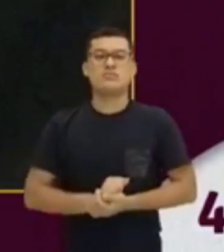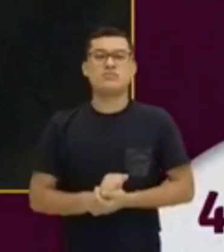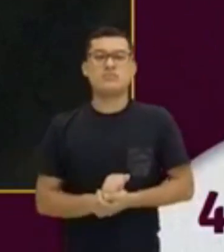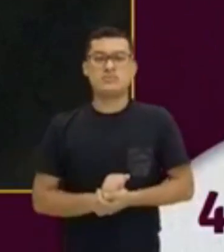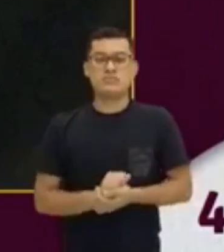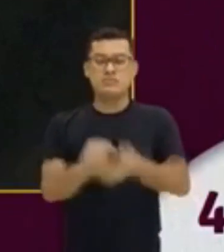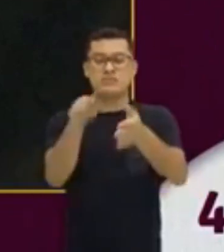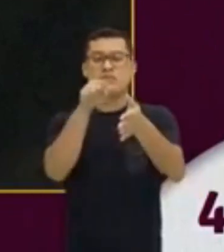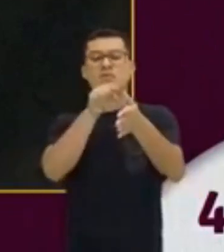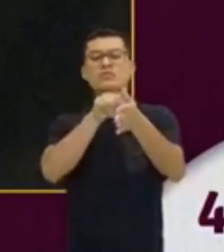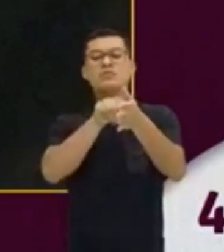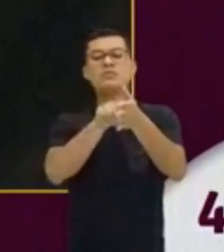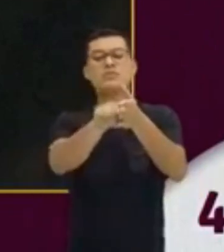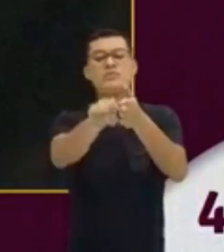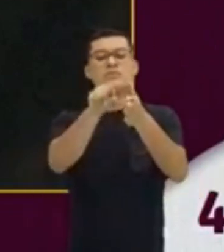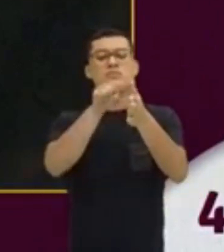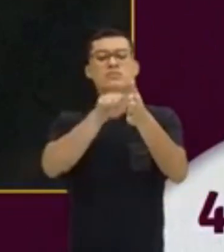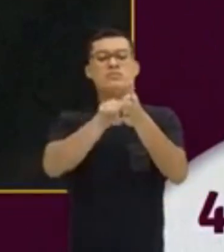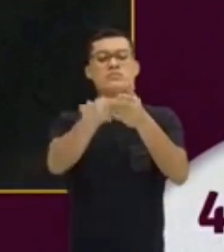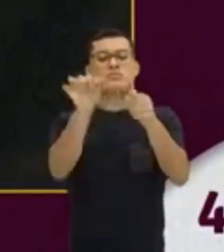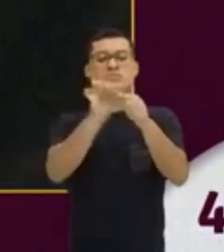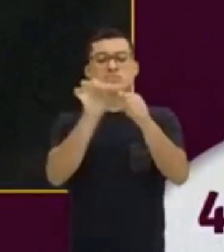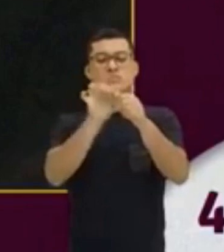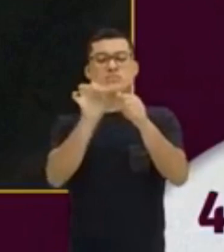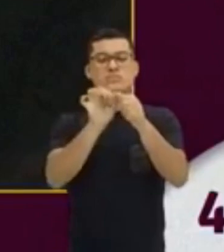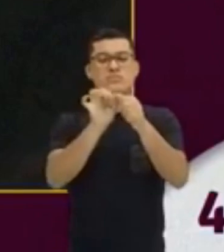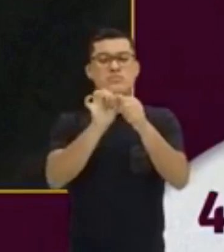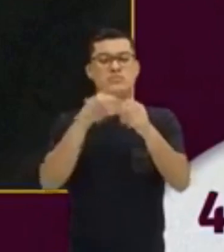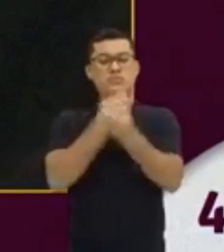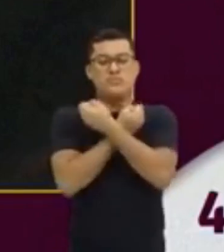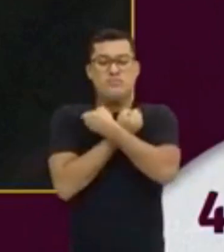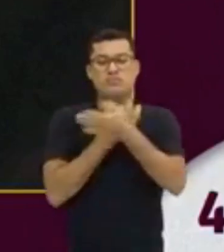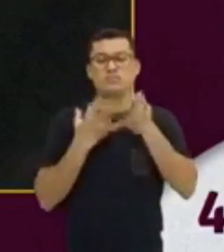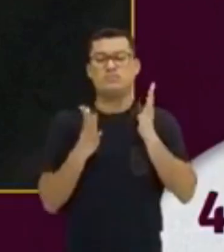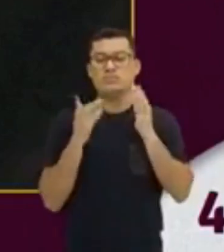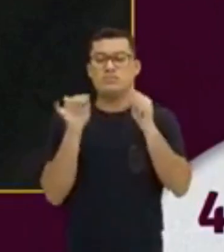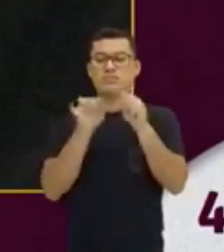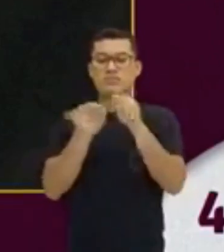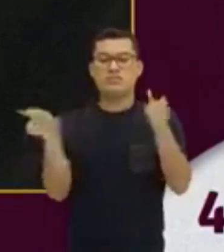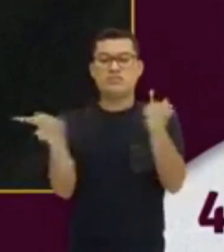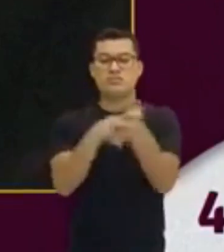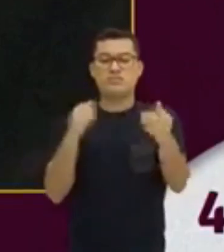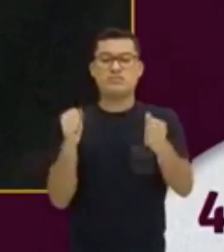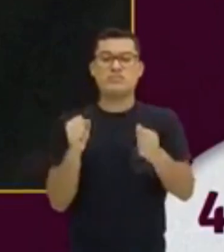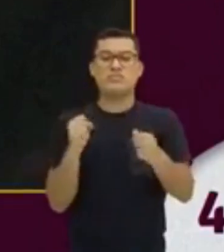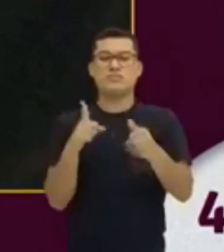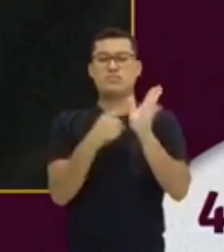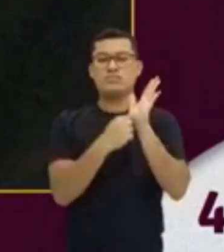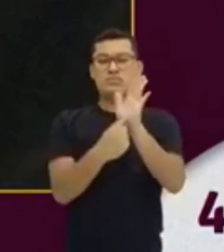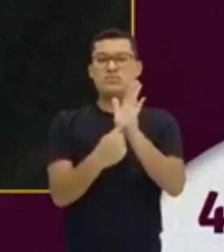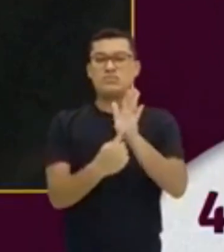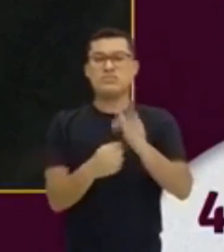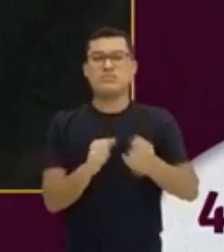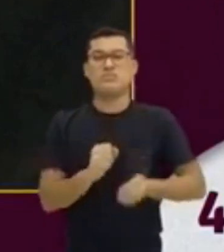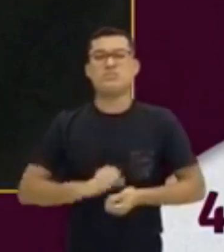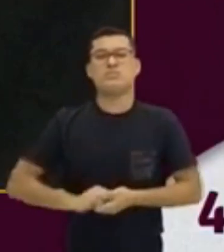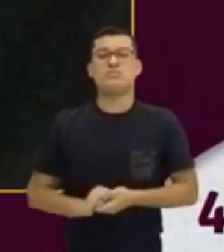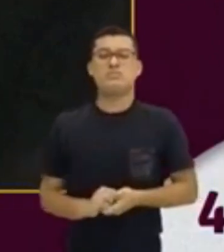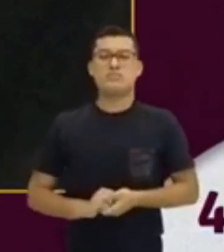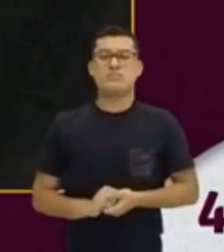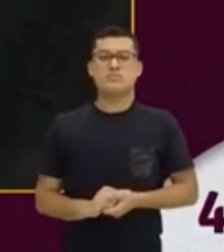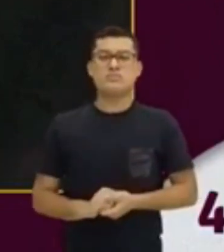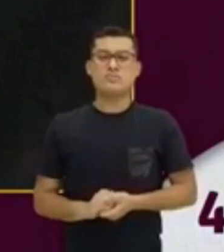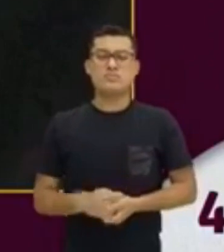pergunta feita pelo próprio Shakespeare. Ele está se apresentando. Who am I? Quem